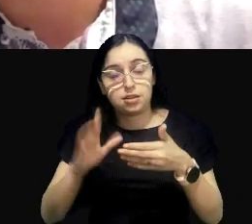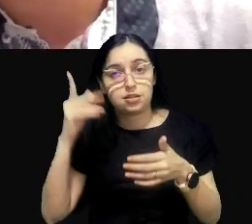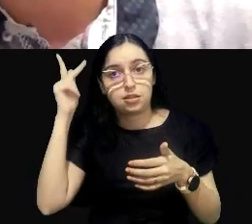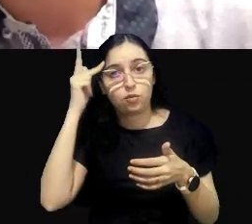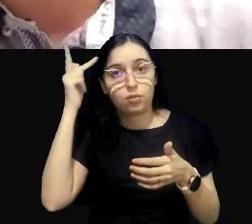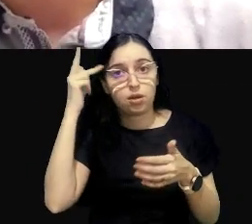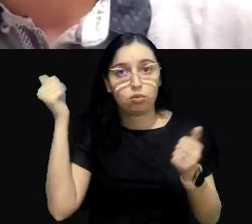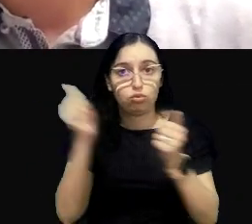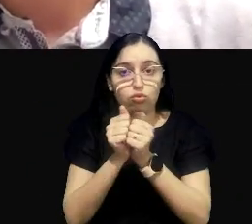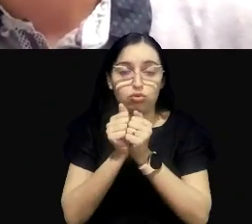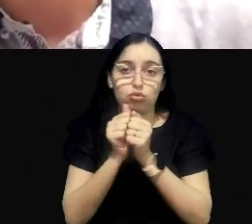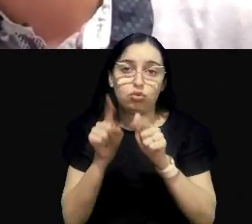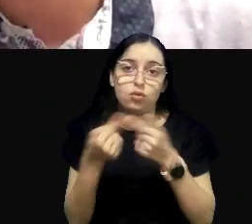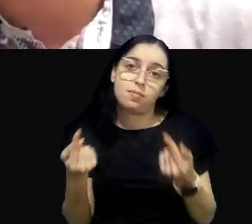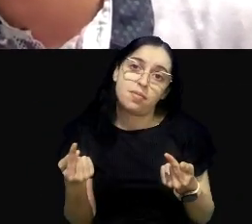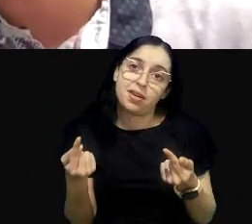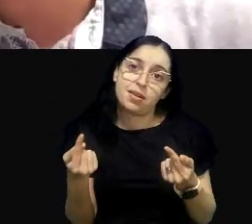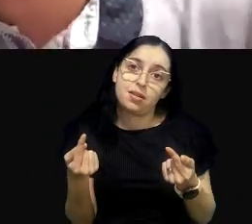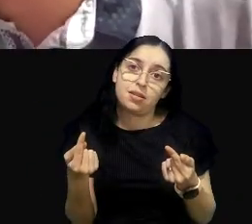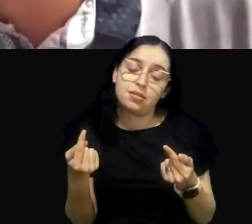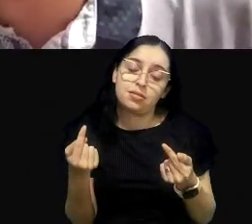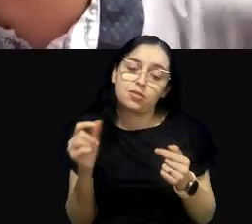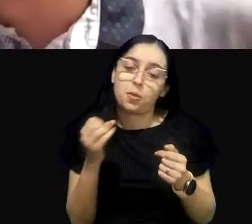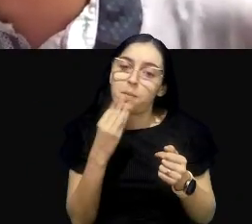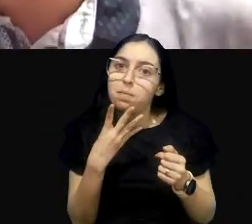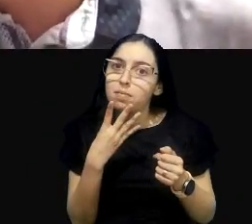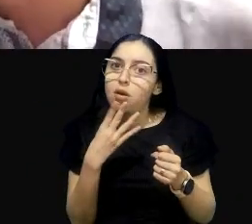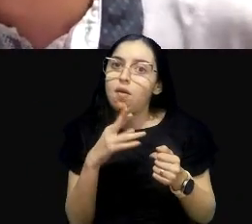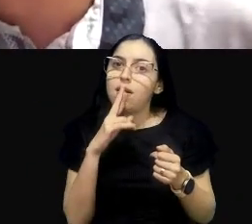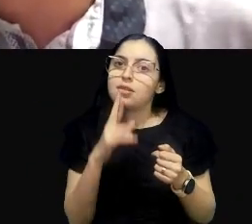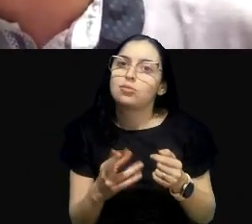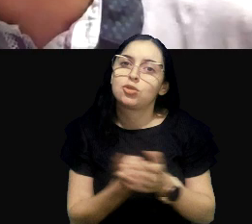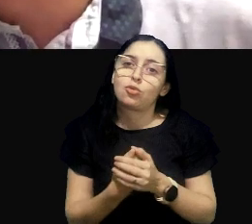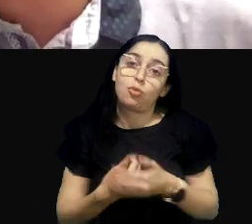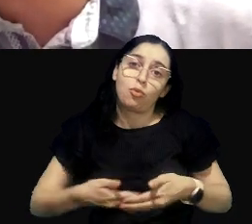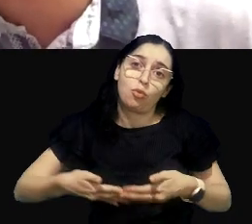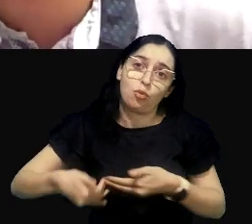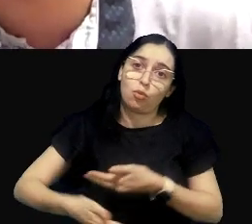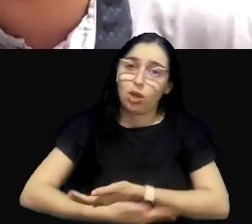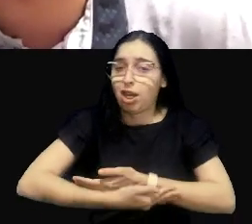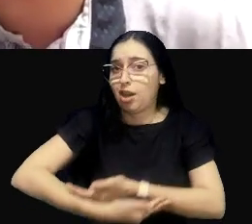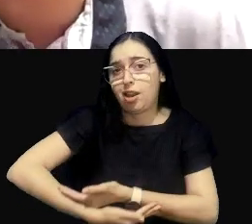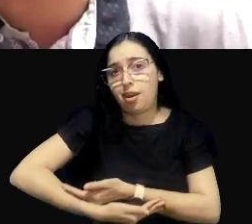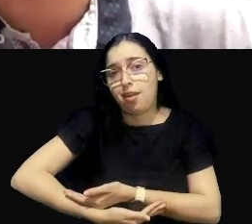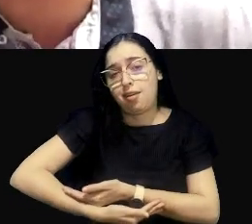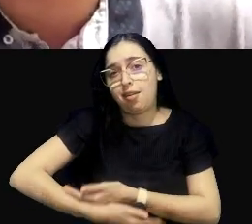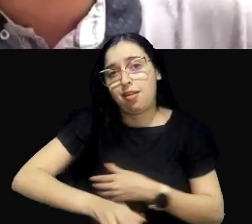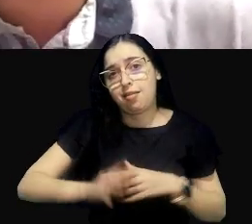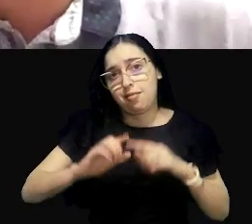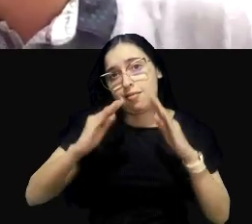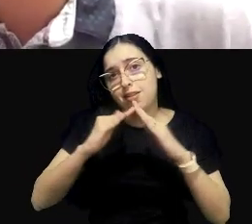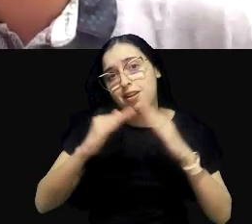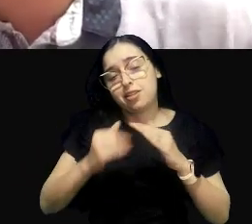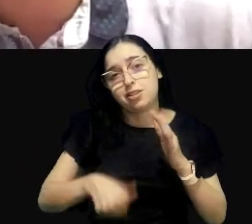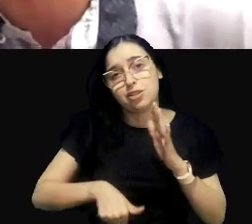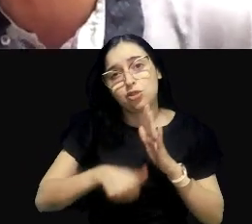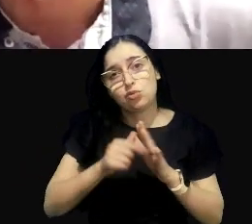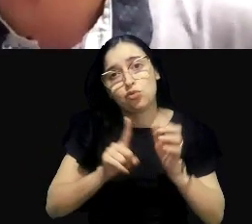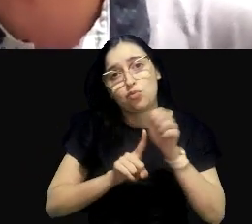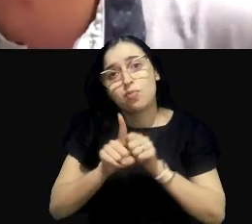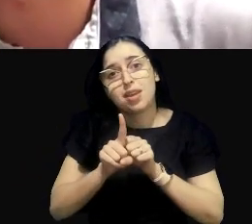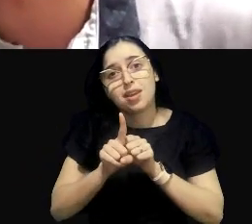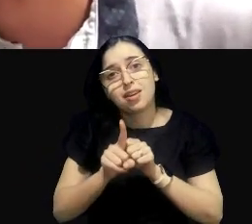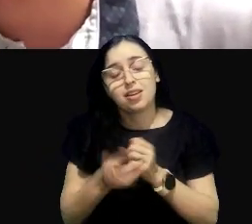com vocês, mas eu tenho um bom motivo. Eu estou com uma filhinha recém-nascida em casa, que completou um mês, faz poucos dias.